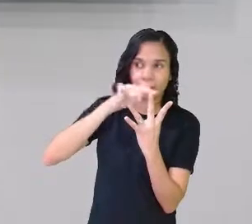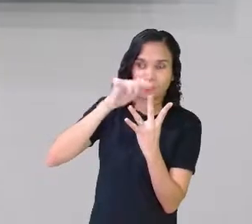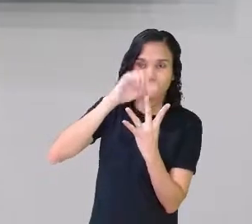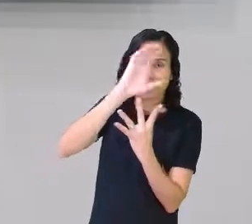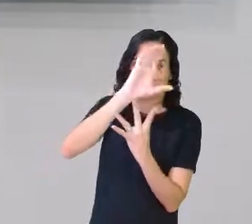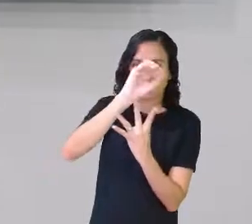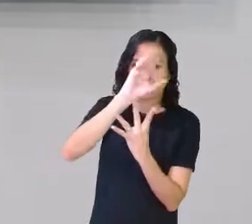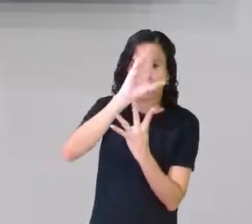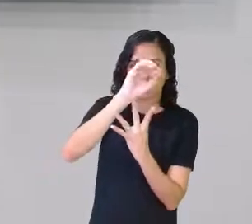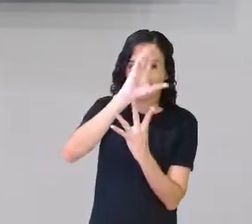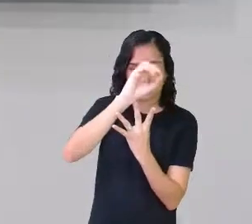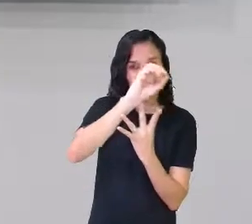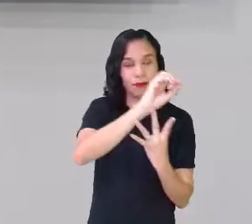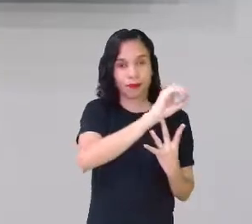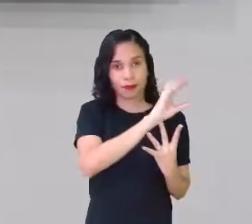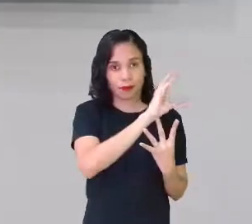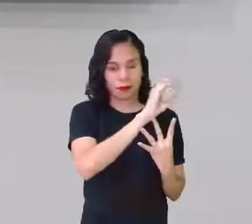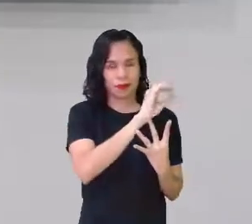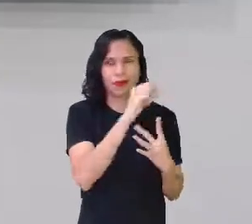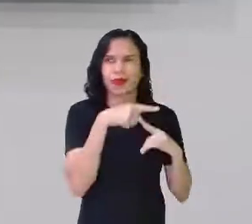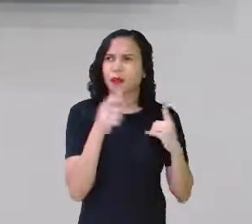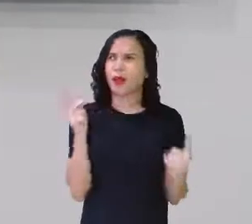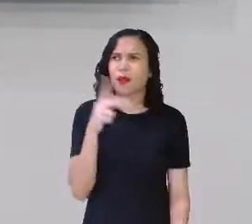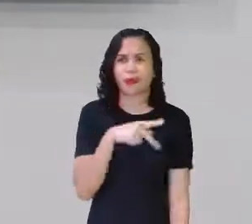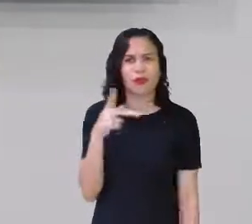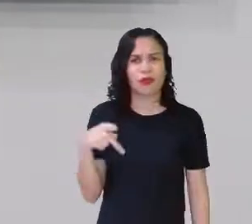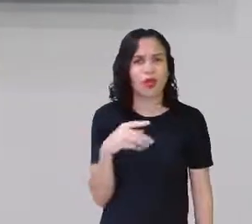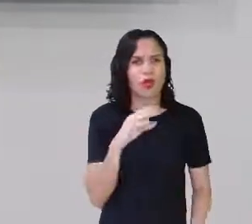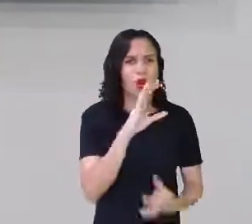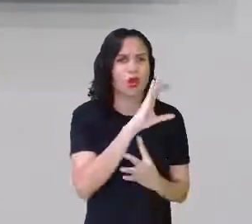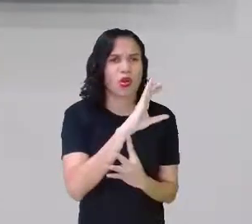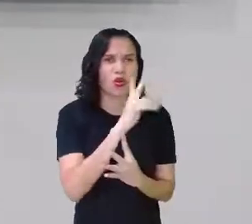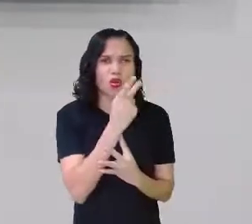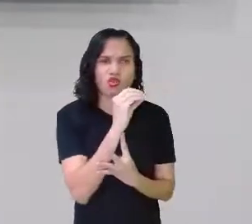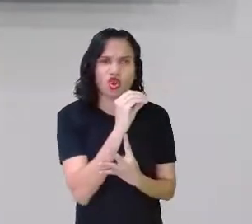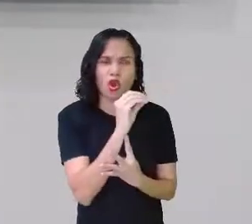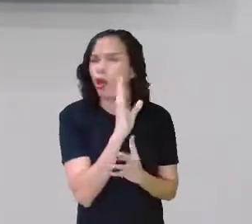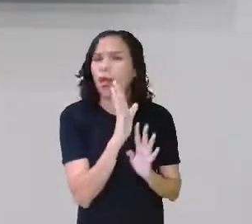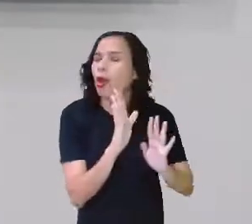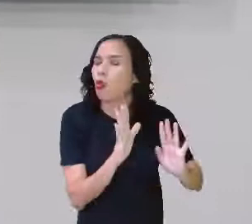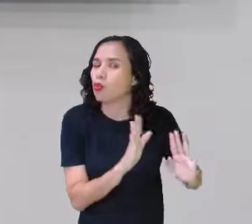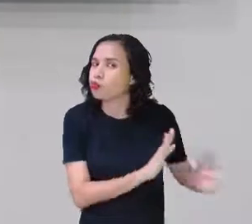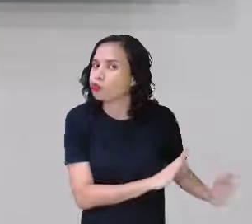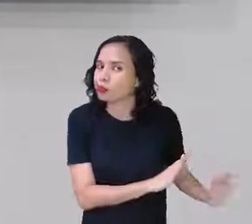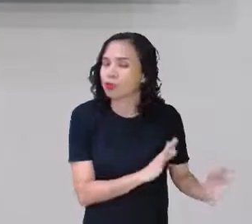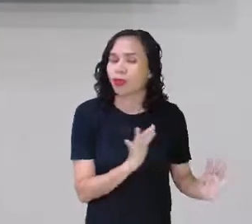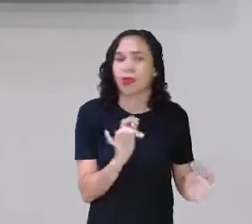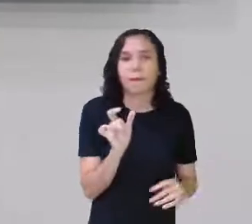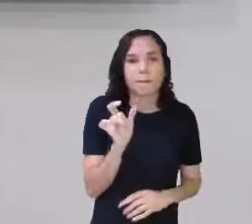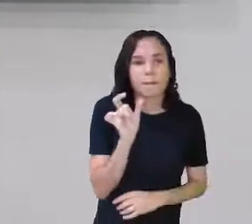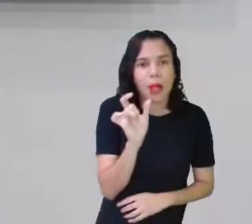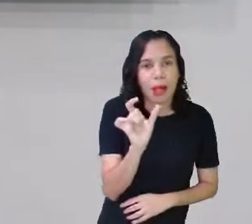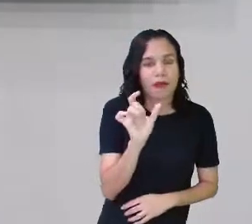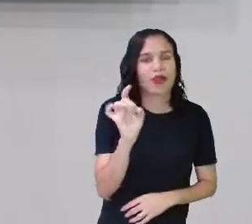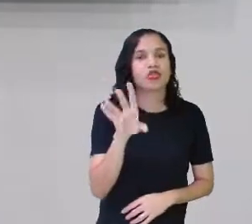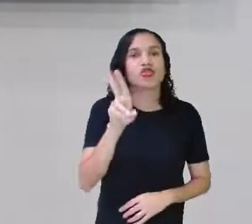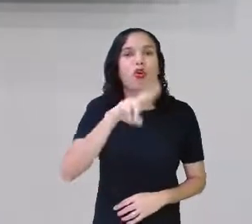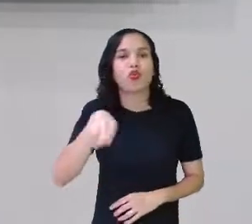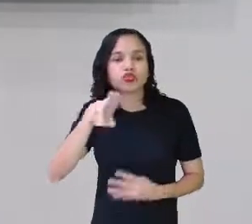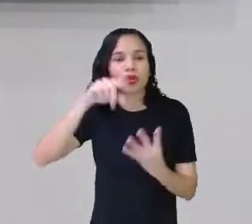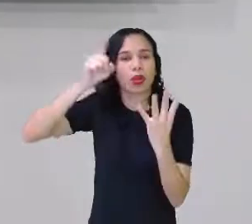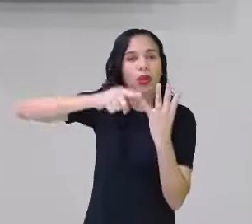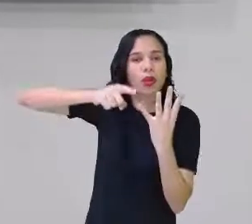a antepenúltima. O professor e o xó, deixa quieto, a gente não mexe com ele. Nas palavras, a gente só